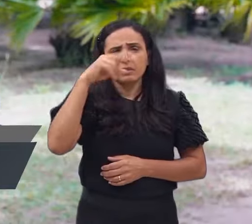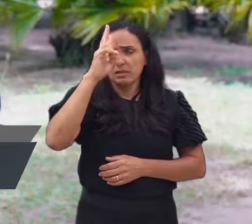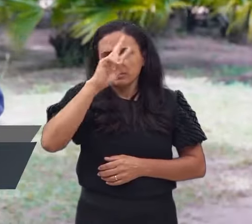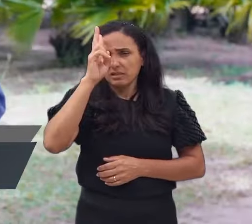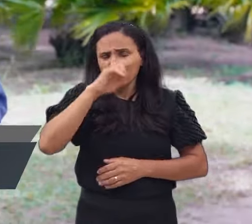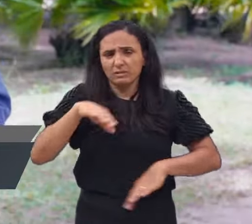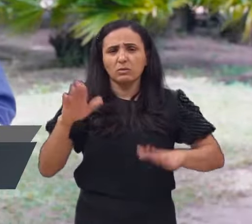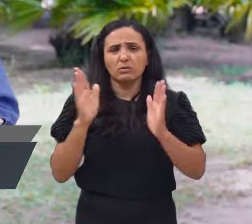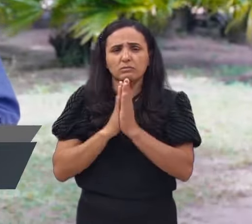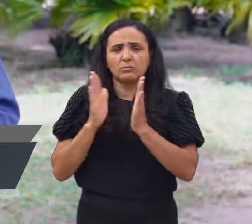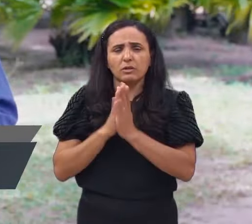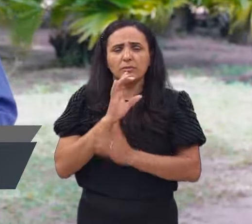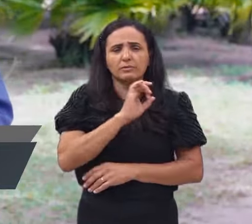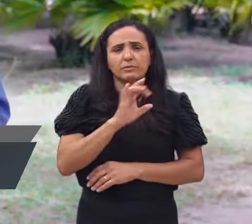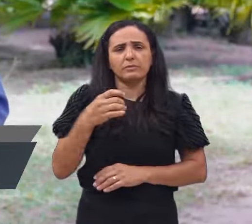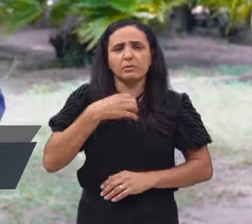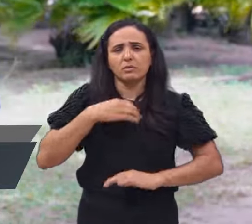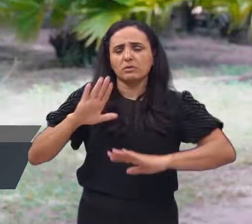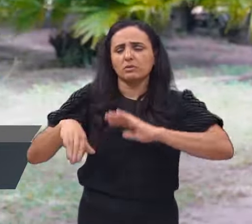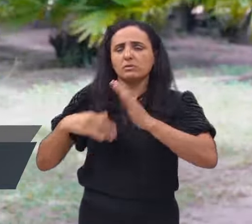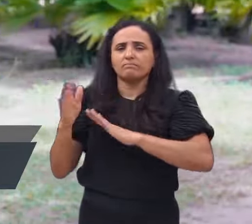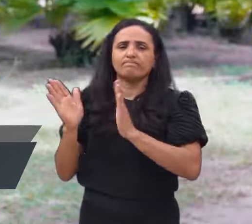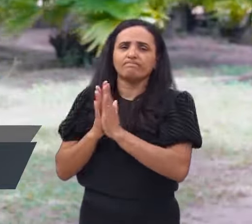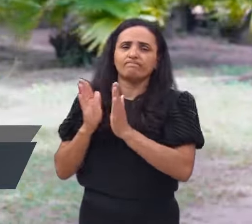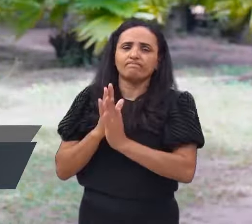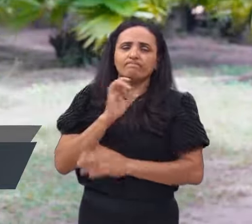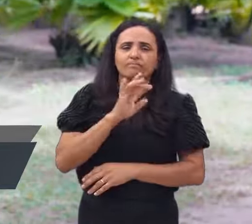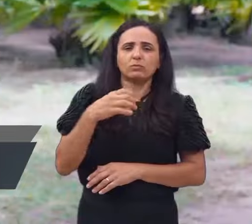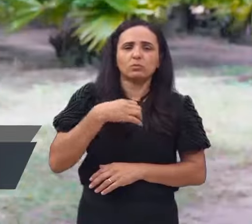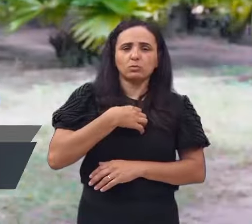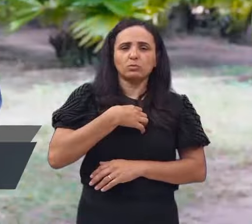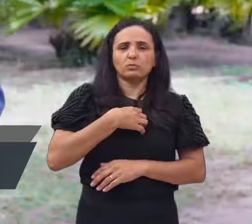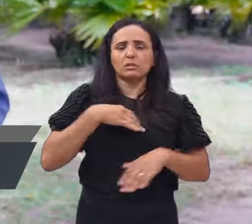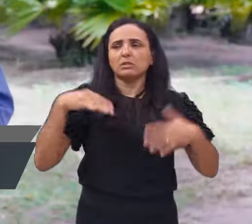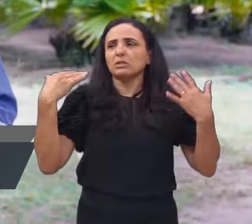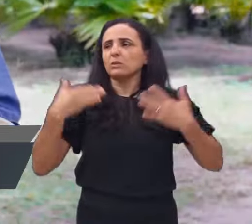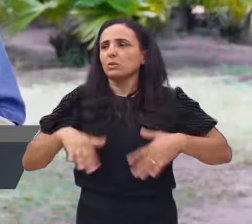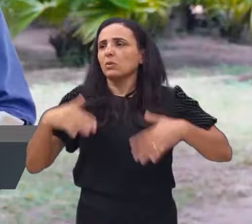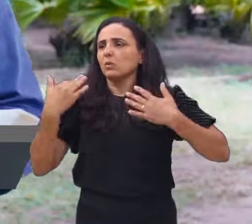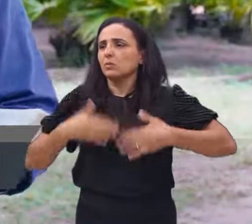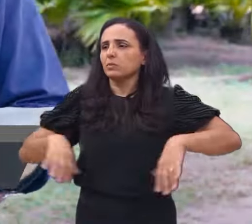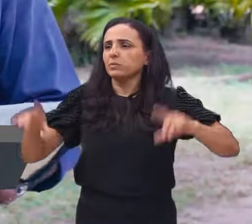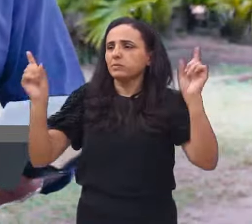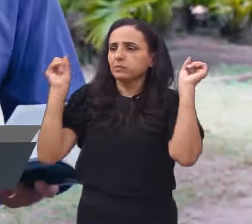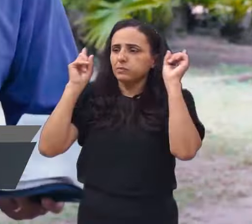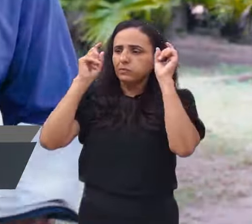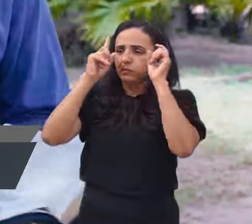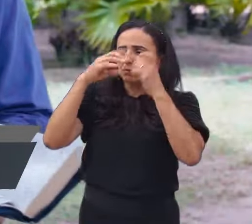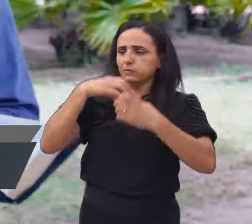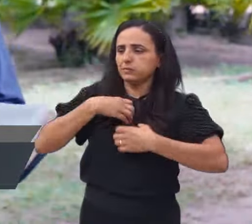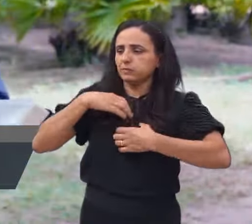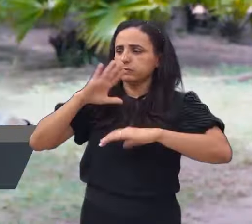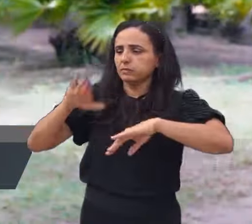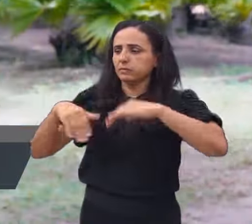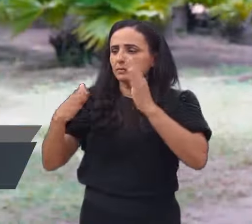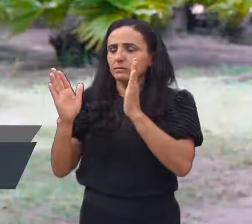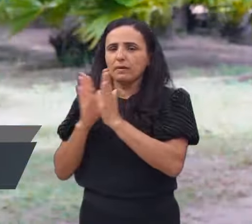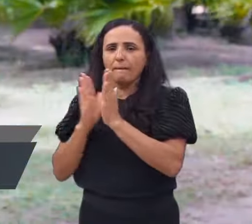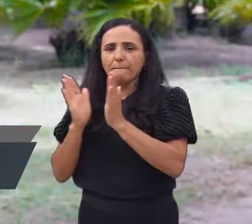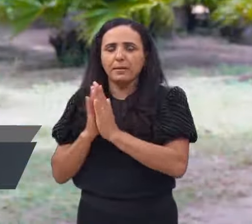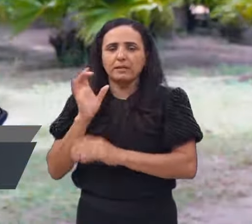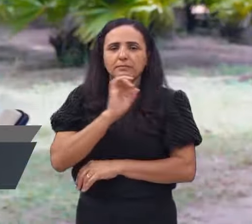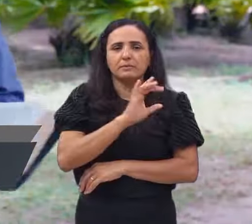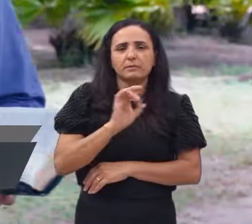Lembra de quando você ainda não seguia Jesus, como você era chamado? Alguém coloca às vezes apelido, alguém às vezes quer menosprezar,